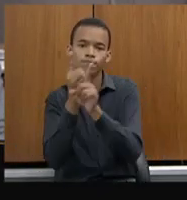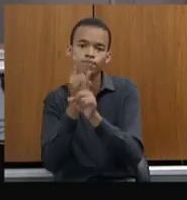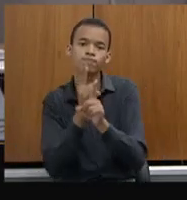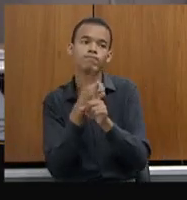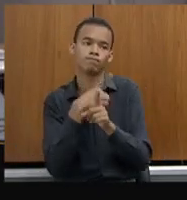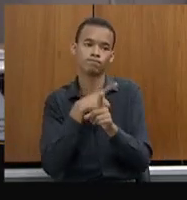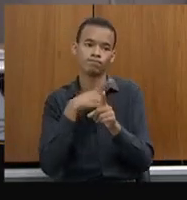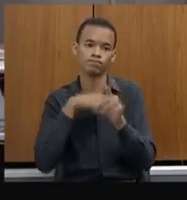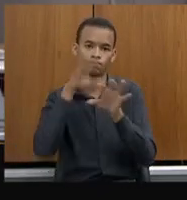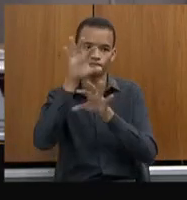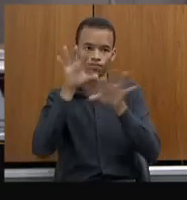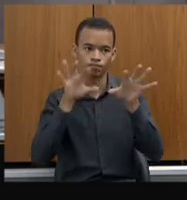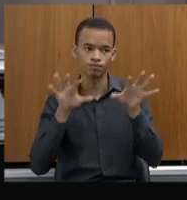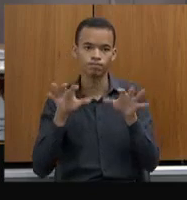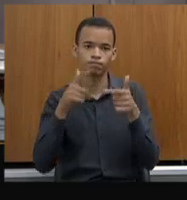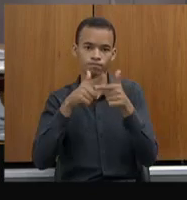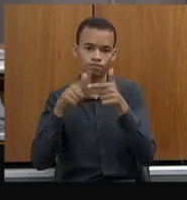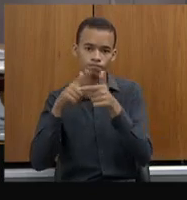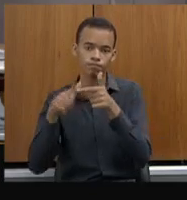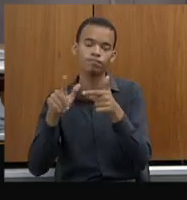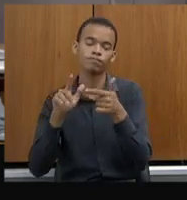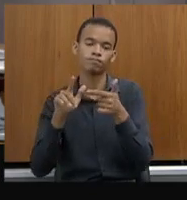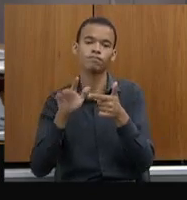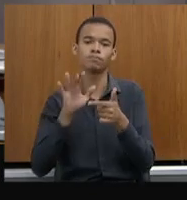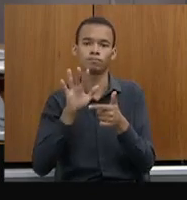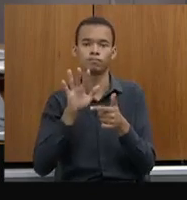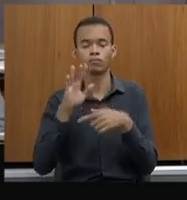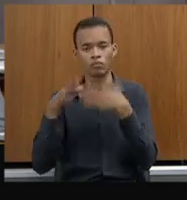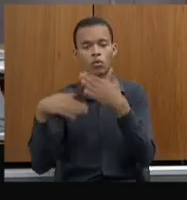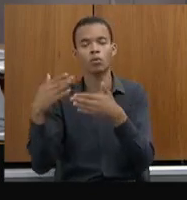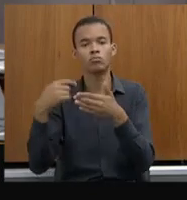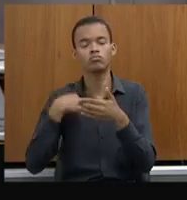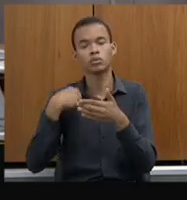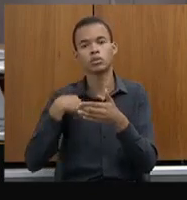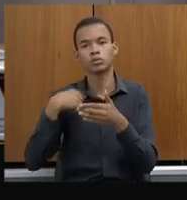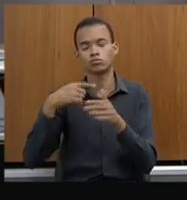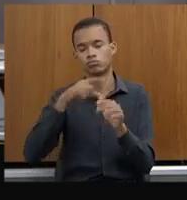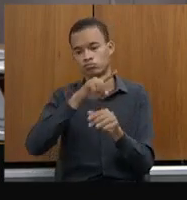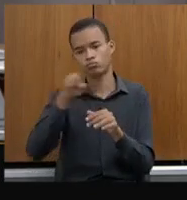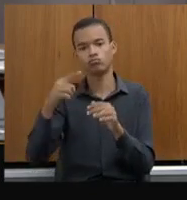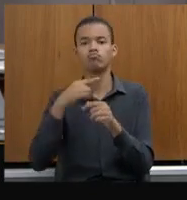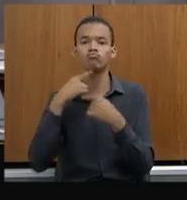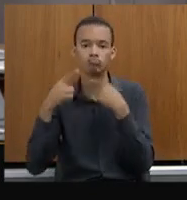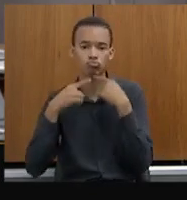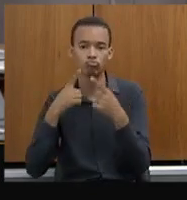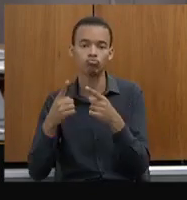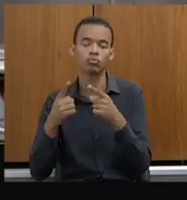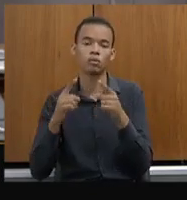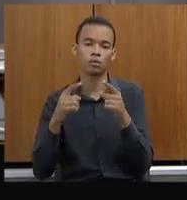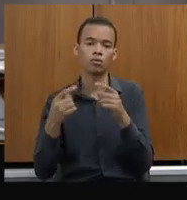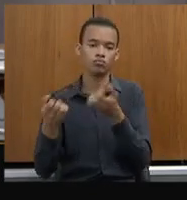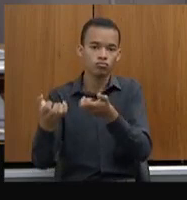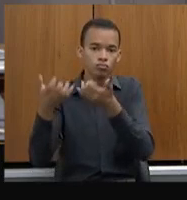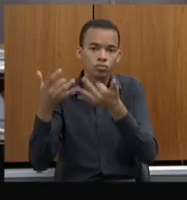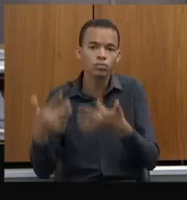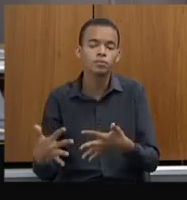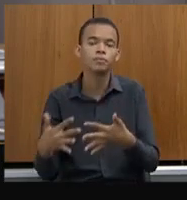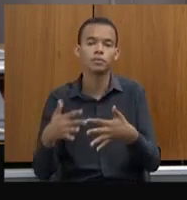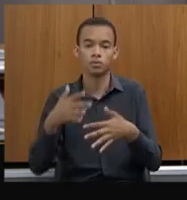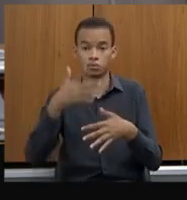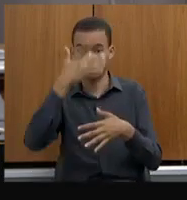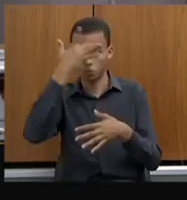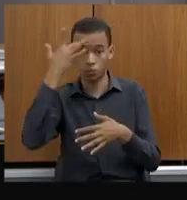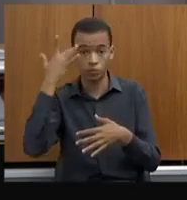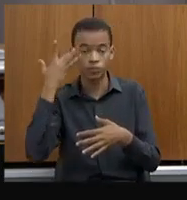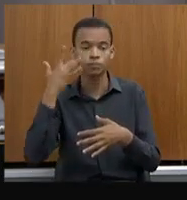estão descritas aí, eu vou seguir, eu acho que depois, se tiver alguma dúvida, alta concentração de ocorrências em